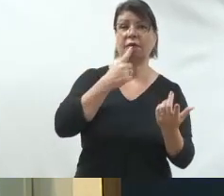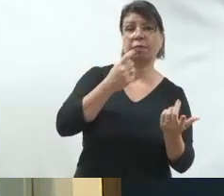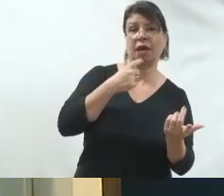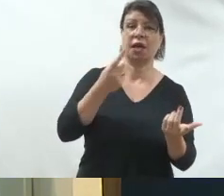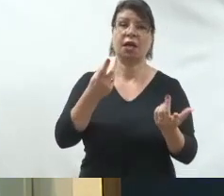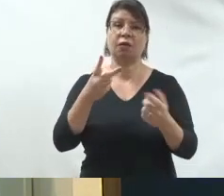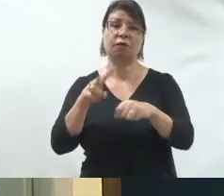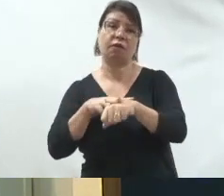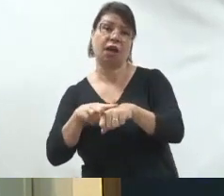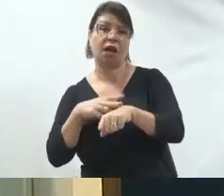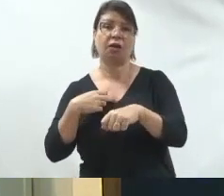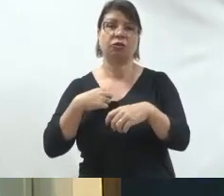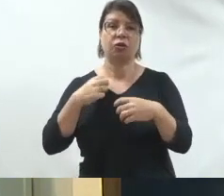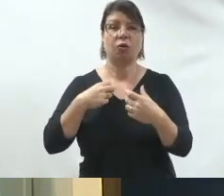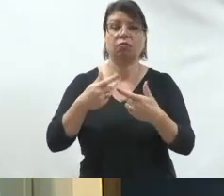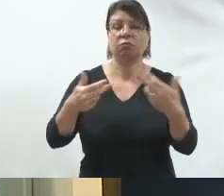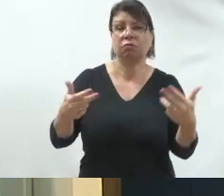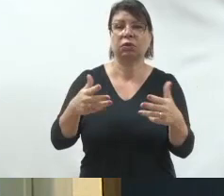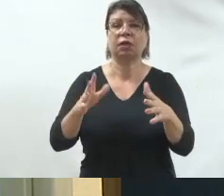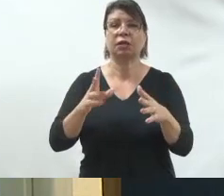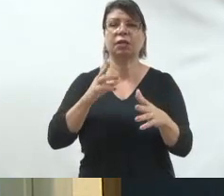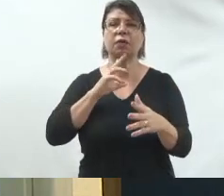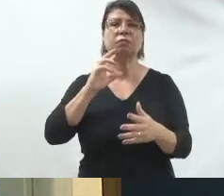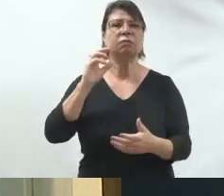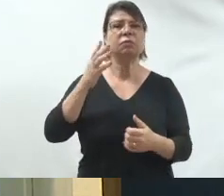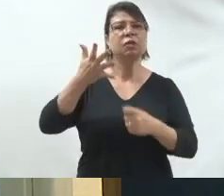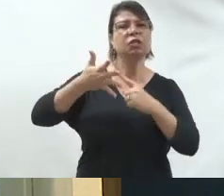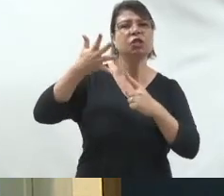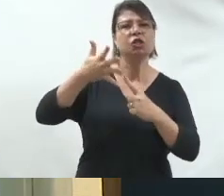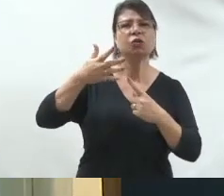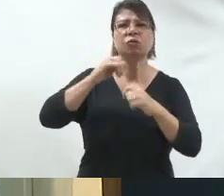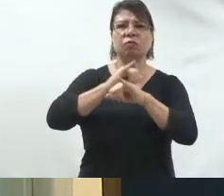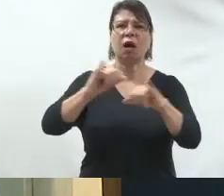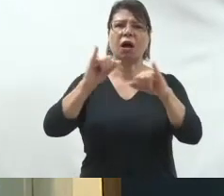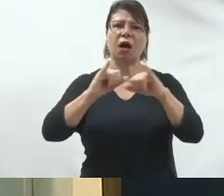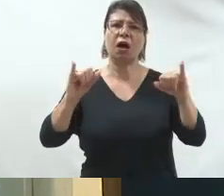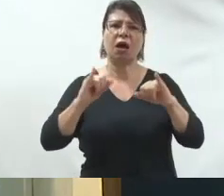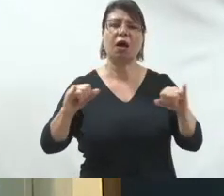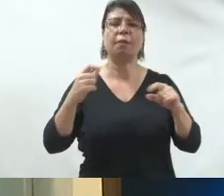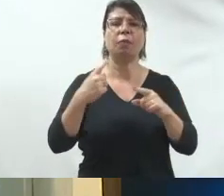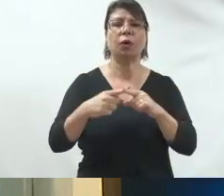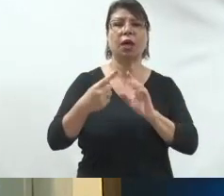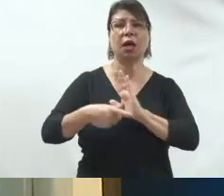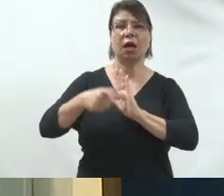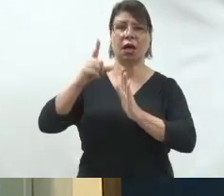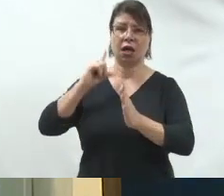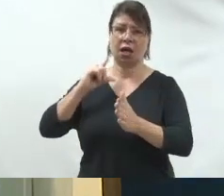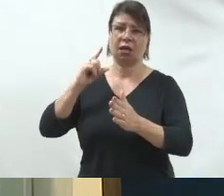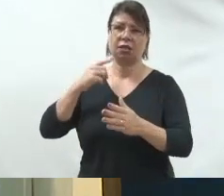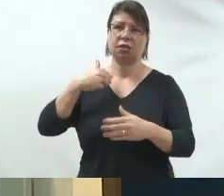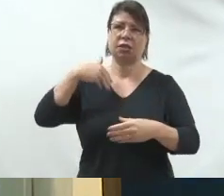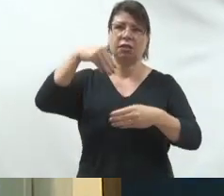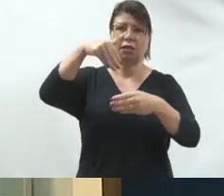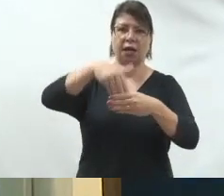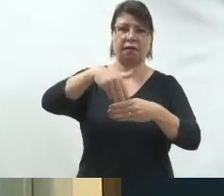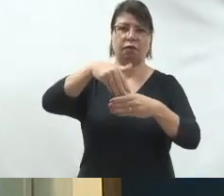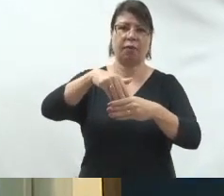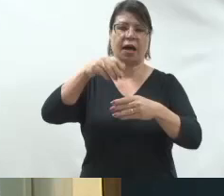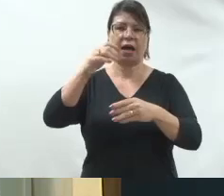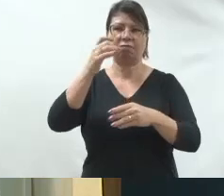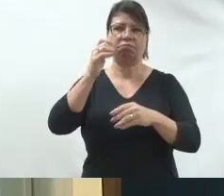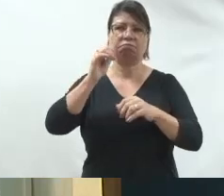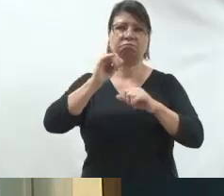seja, assumiram esse discurso. Porque viram que houve uma eleição, vamos dizer assim, até relativamente fácil